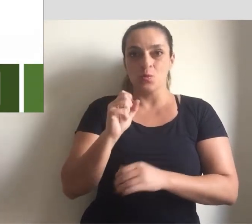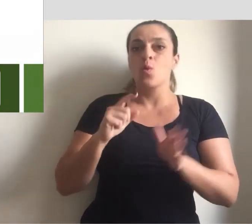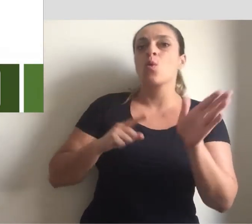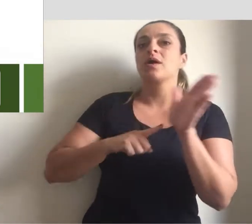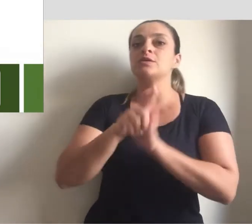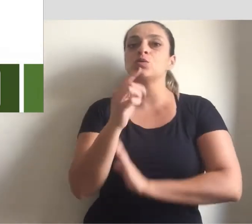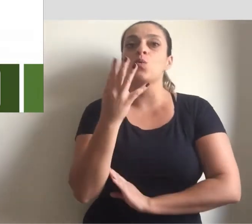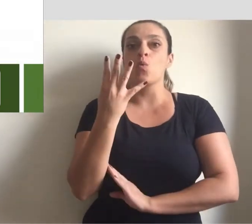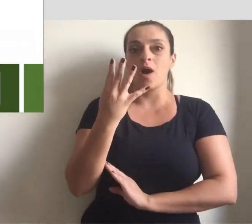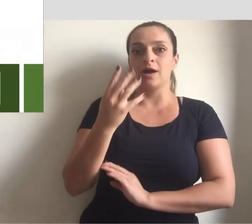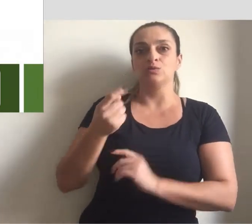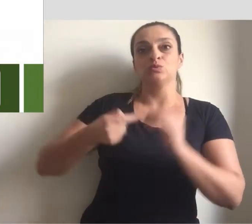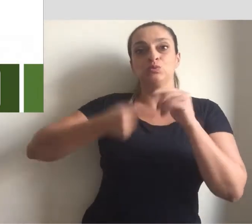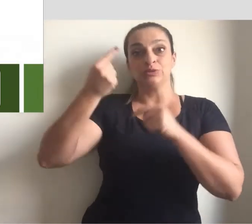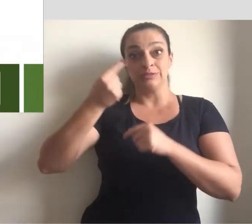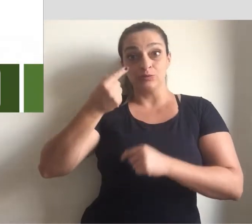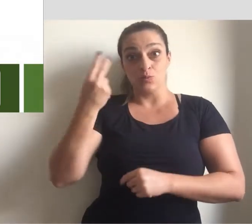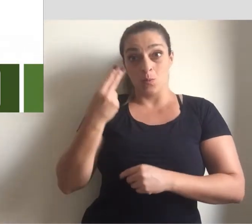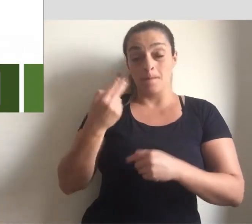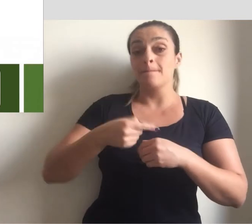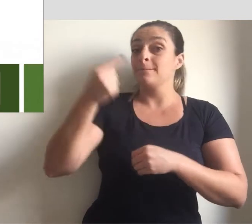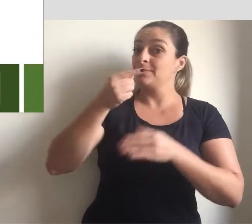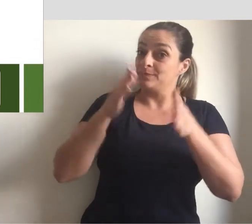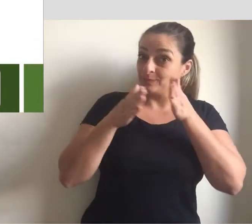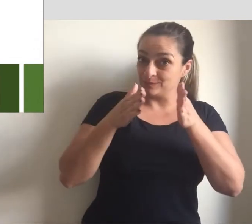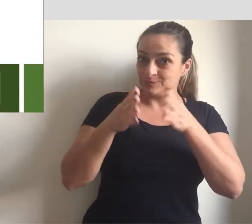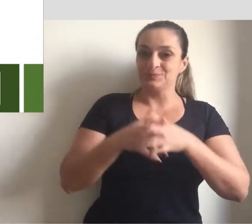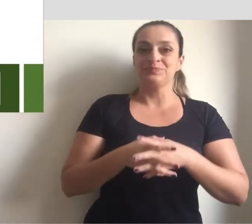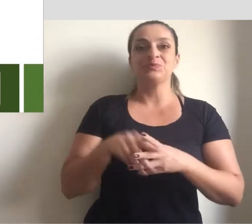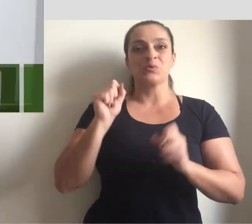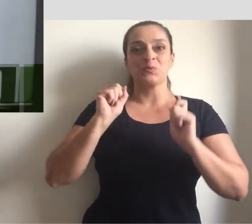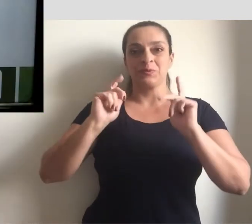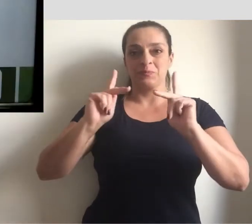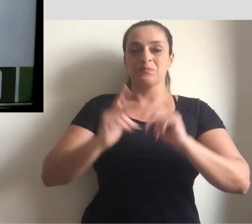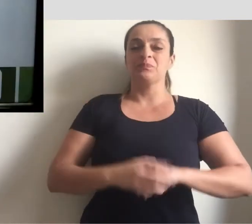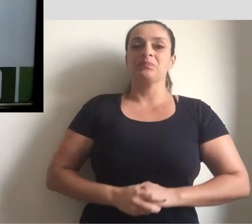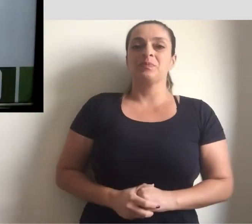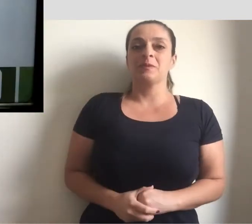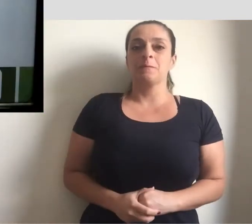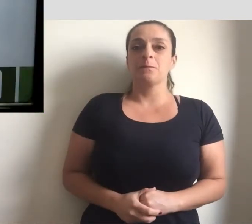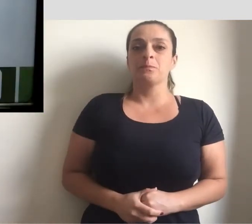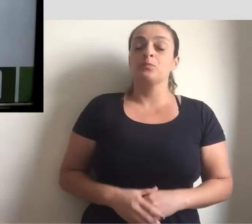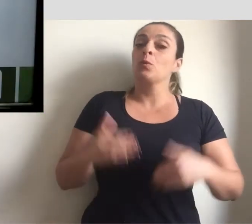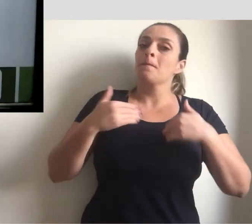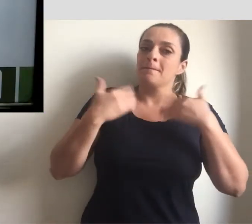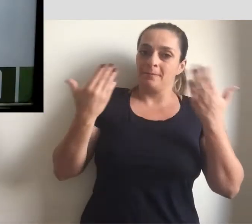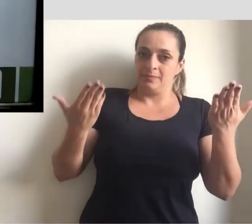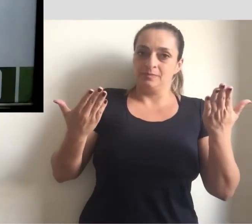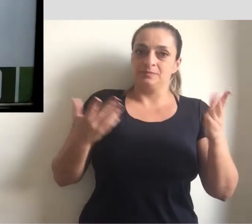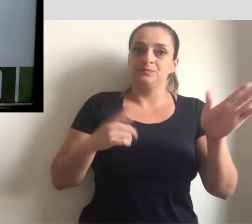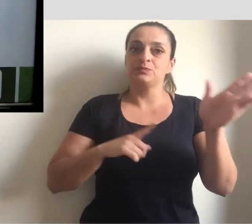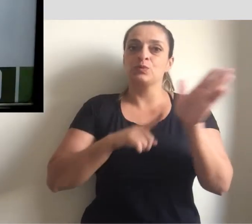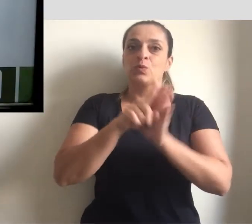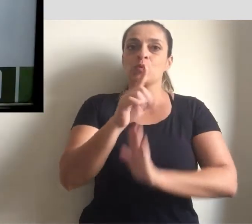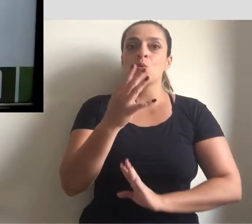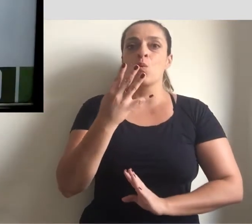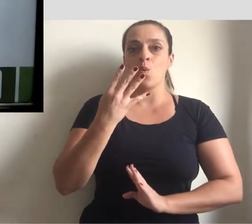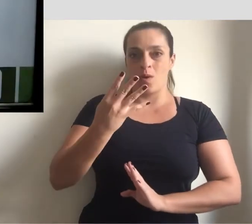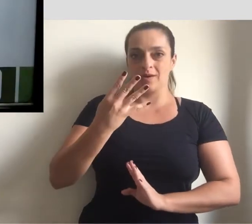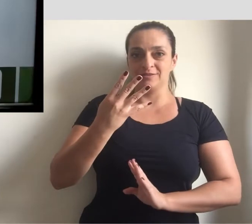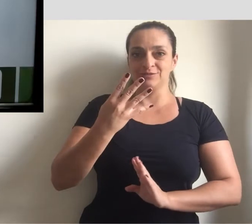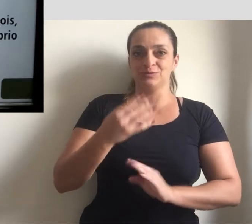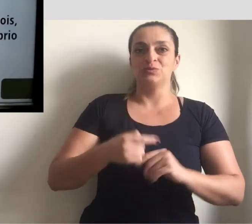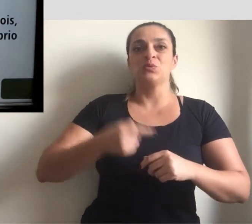4, nível 1, primeira fase, ok? Muito bem, questão número 4,